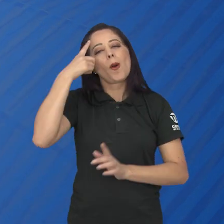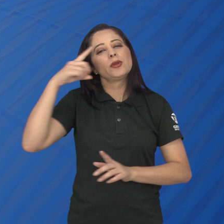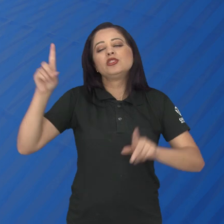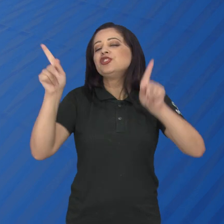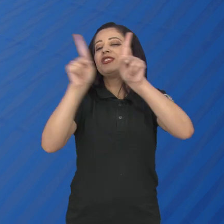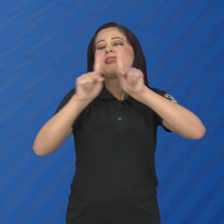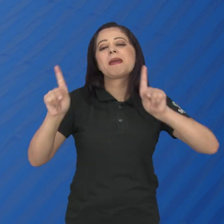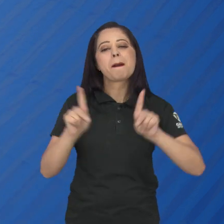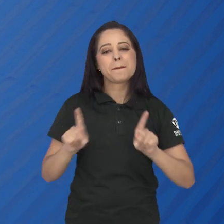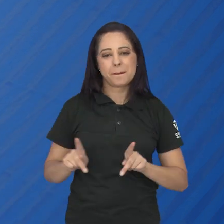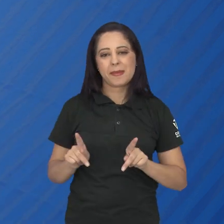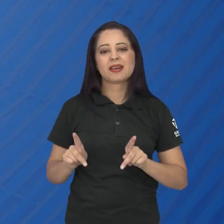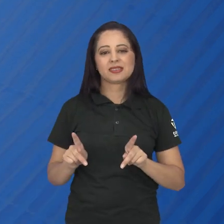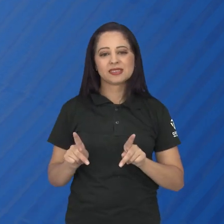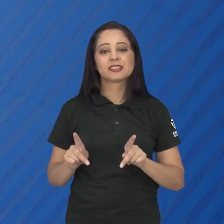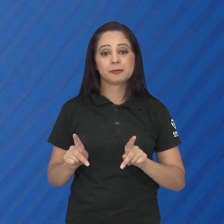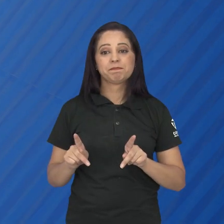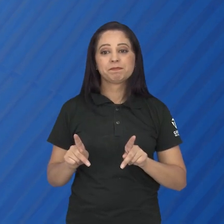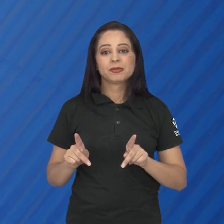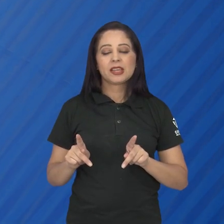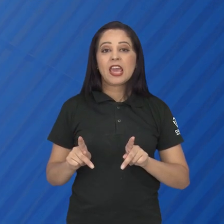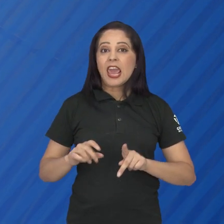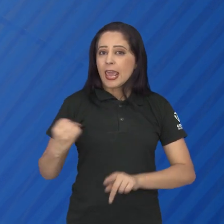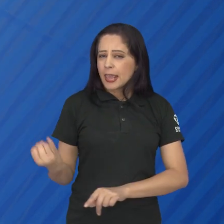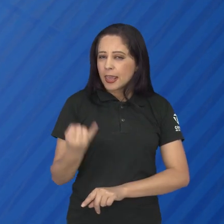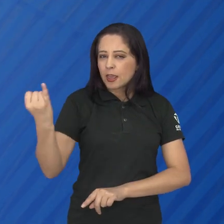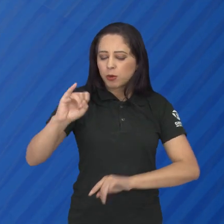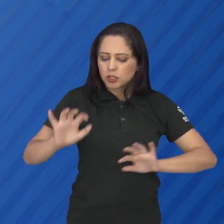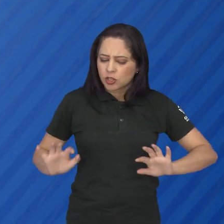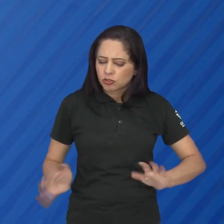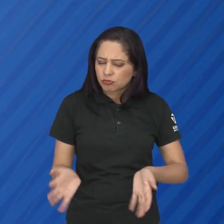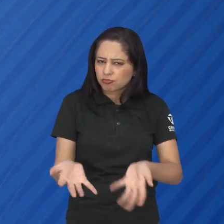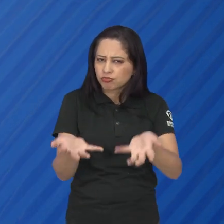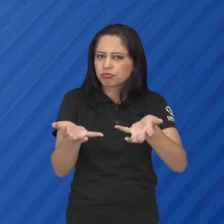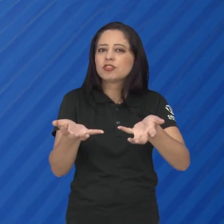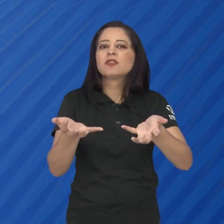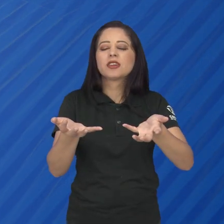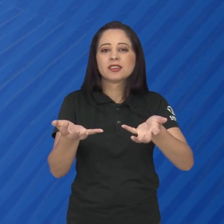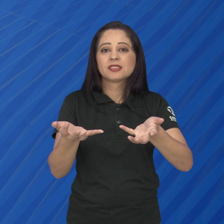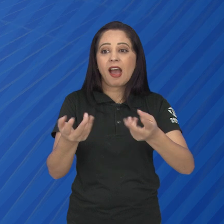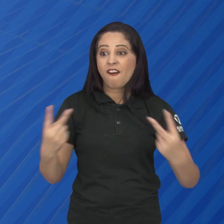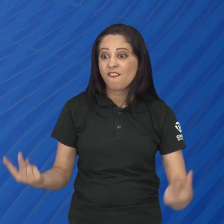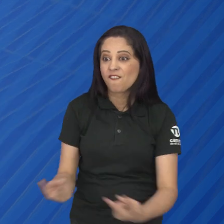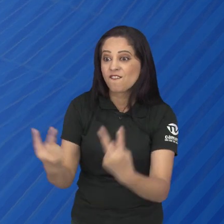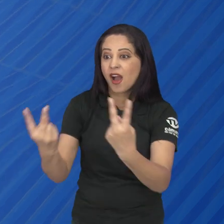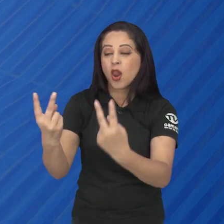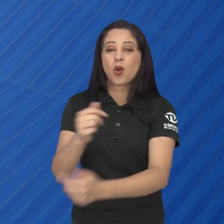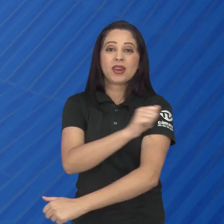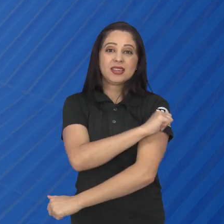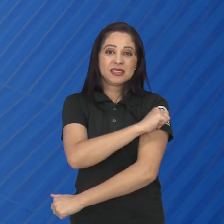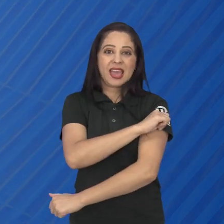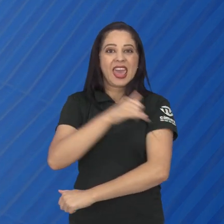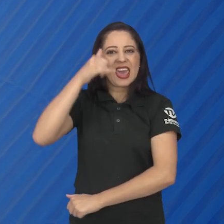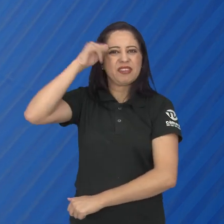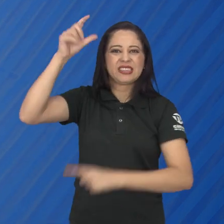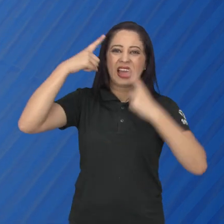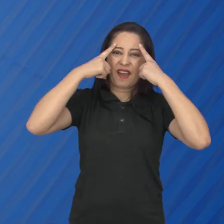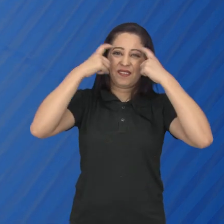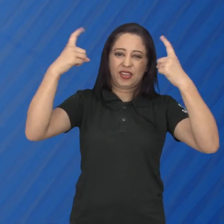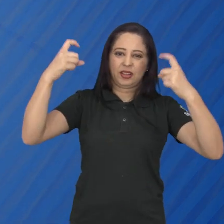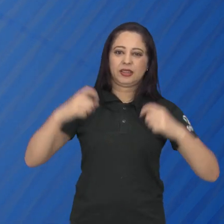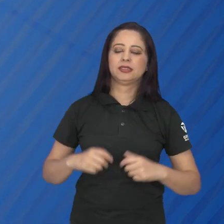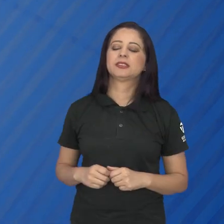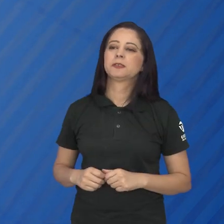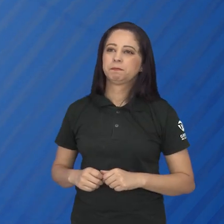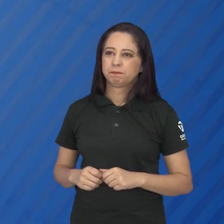E como aponta a justificativa da proposta, é fundamental desenvolver valores e capacidades morais nos estudantes para